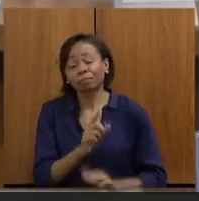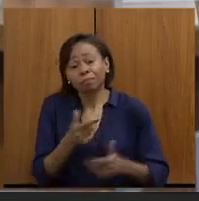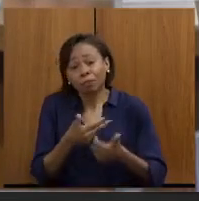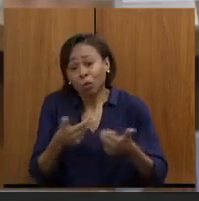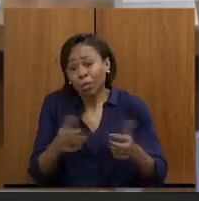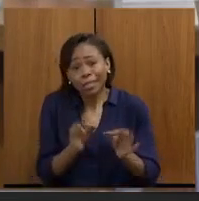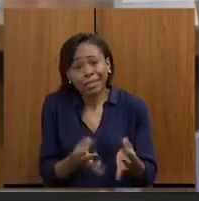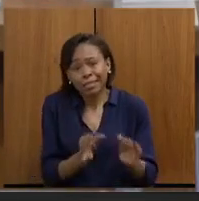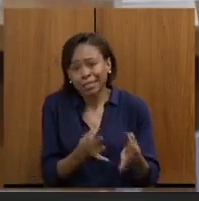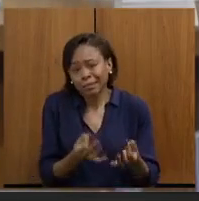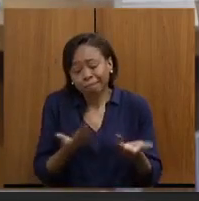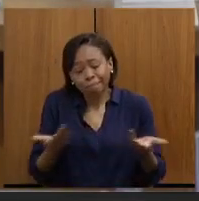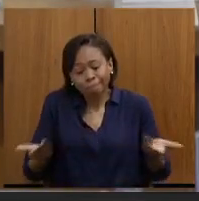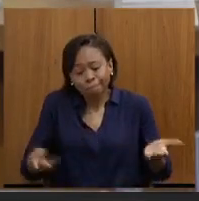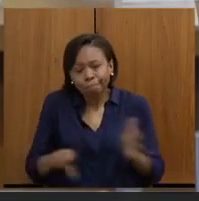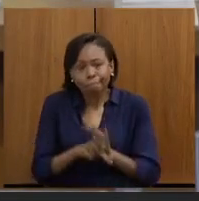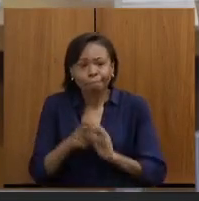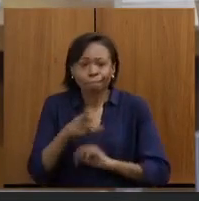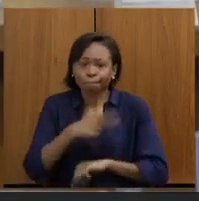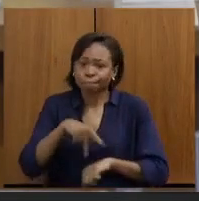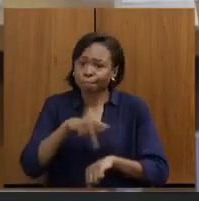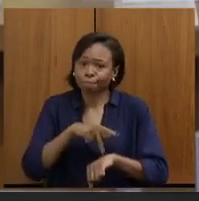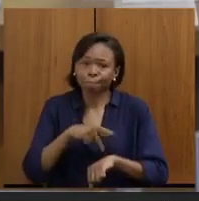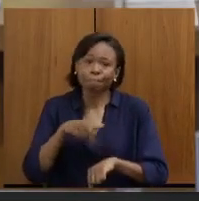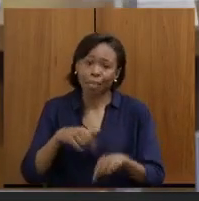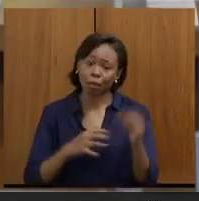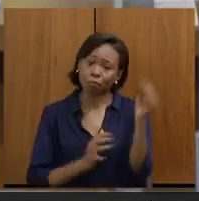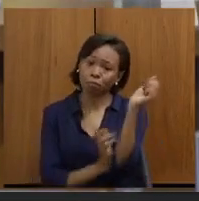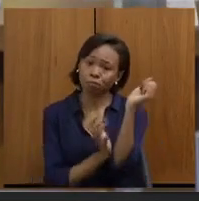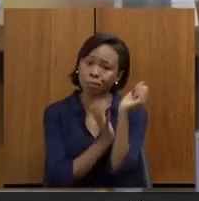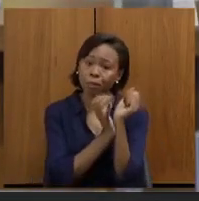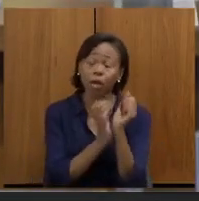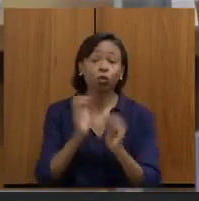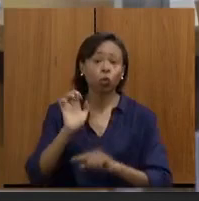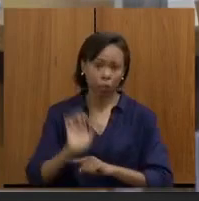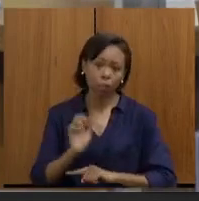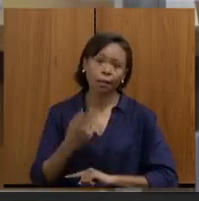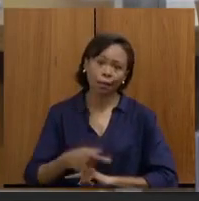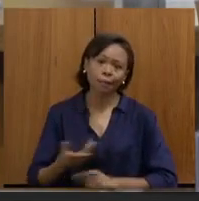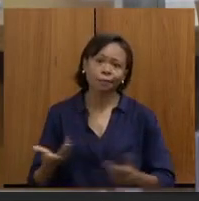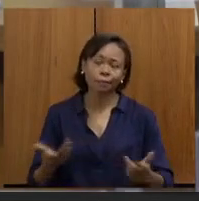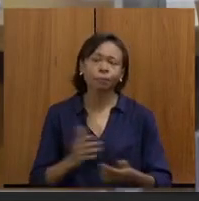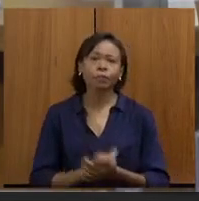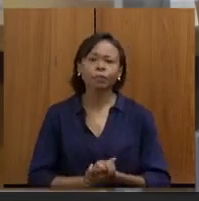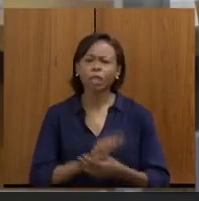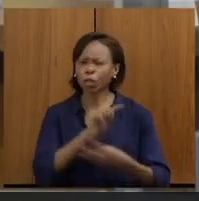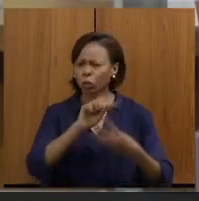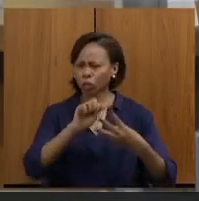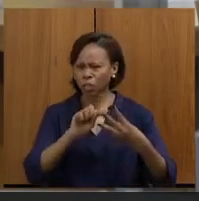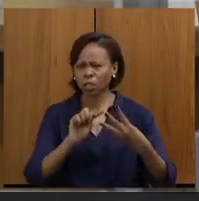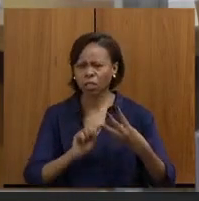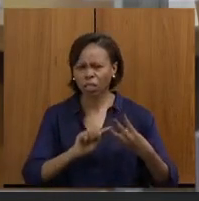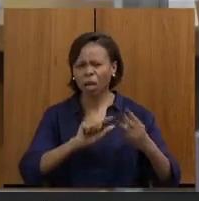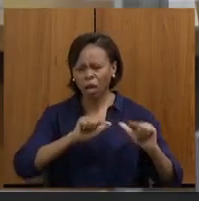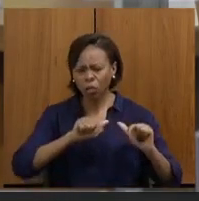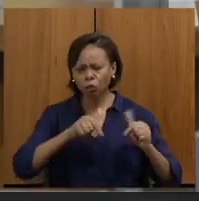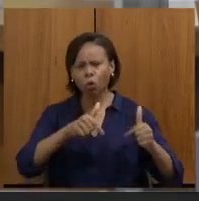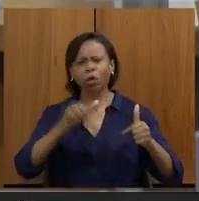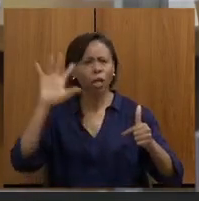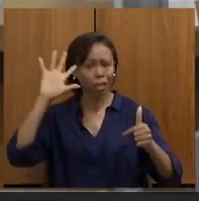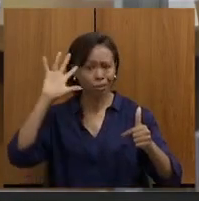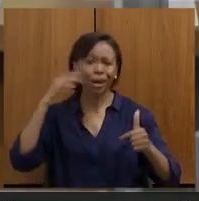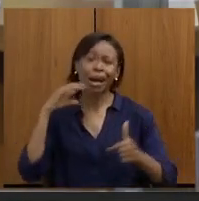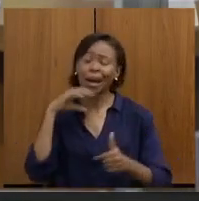é a realidade do nosso país, então, a gente precisa do nosso Estado. Então, essas são as três ações emergenciais que a gente está